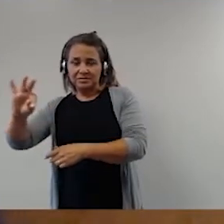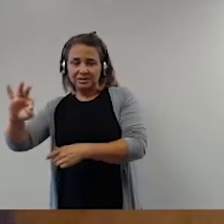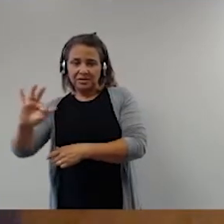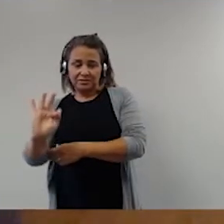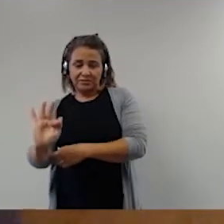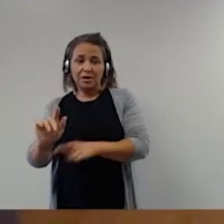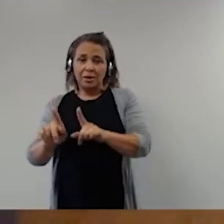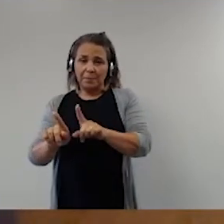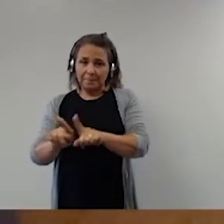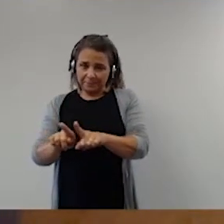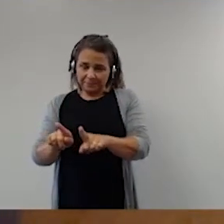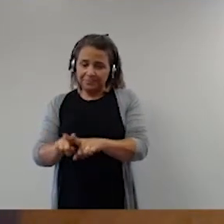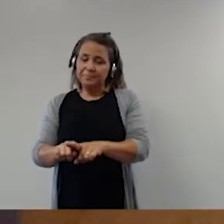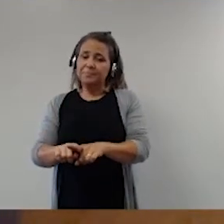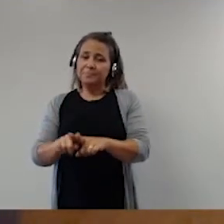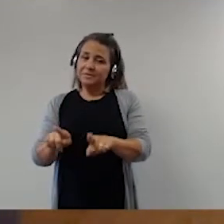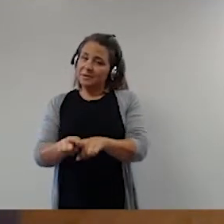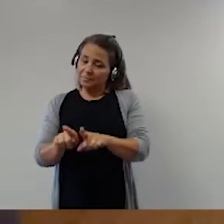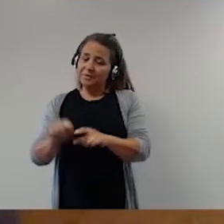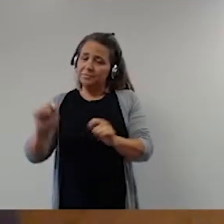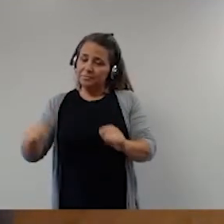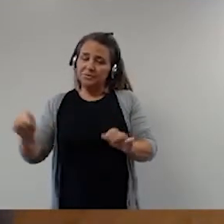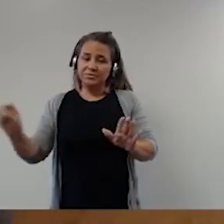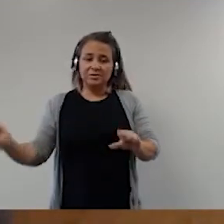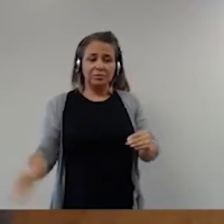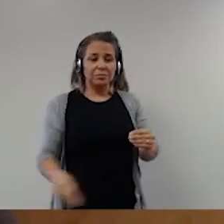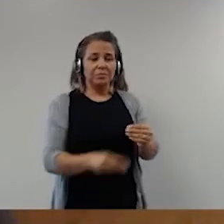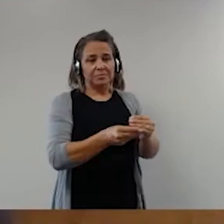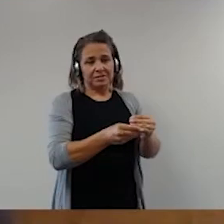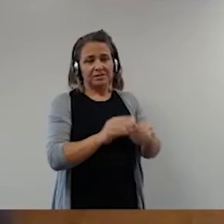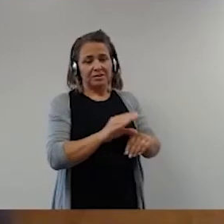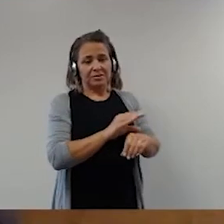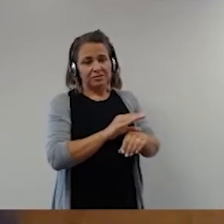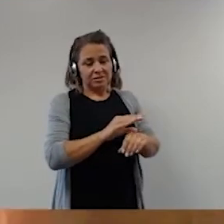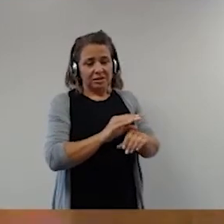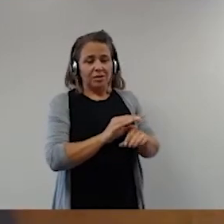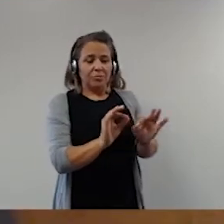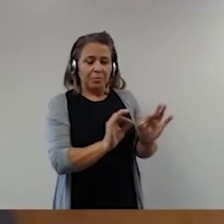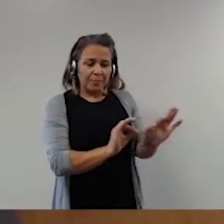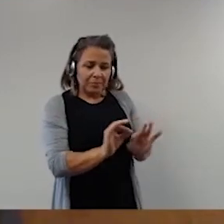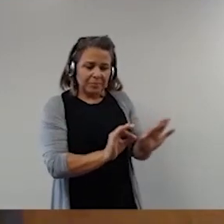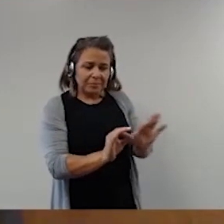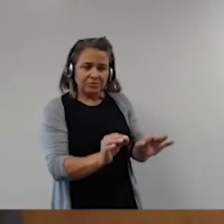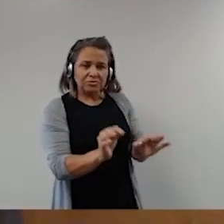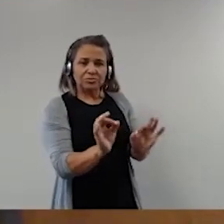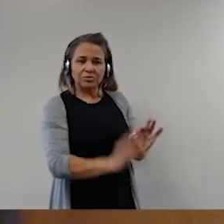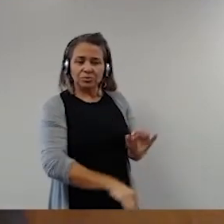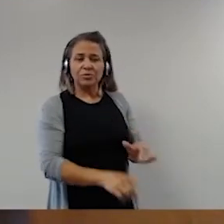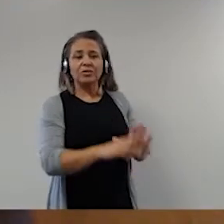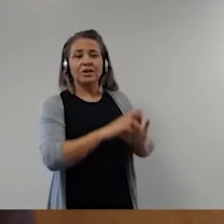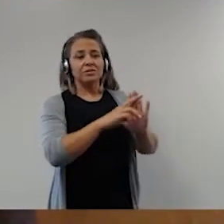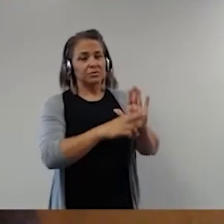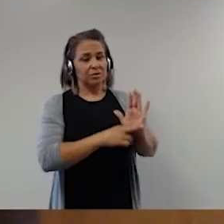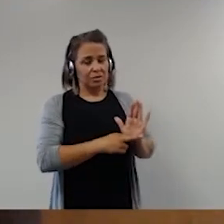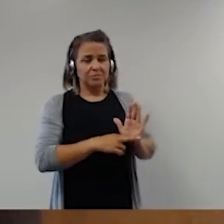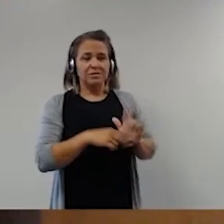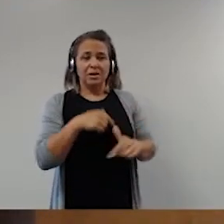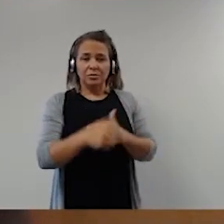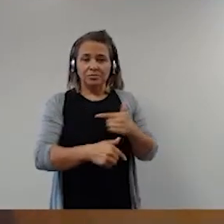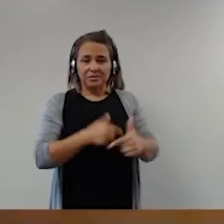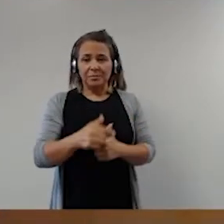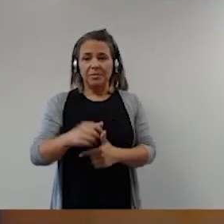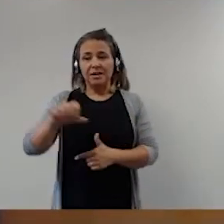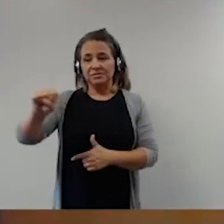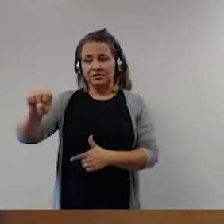uma emenda à Constituição corrigindo, ou prefiro dizer reprogramando normativamente a própria atuação do